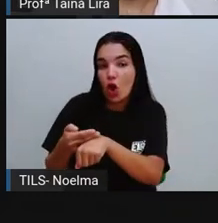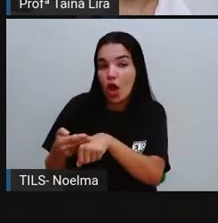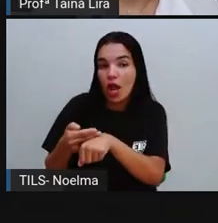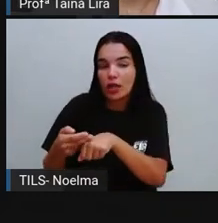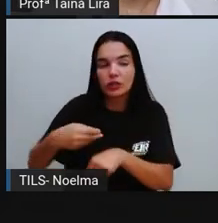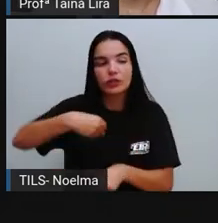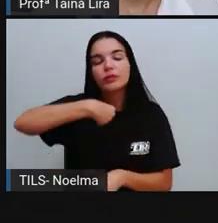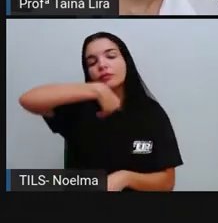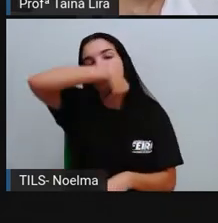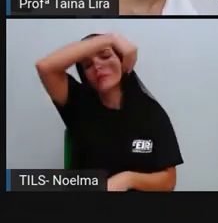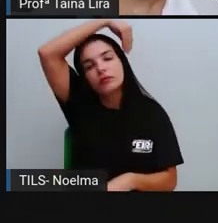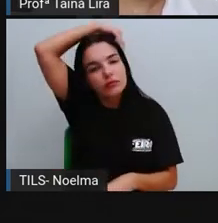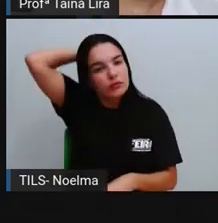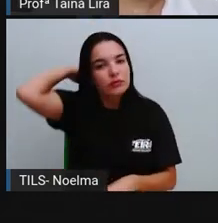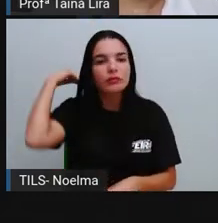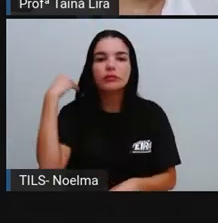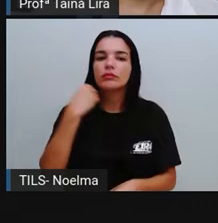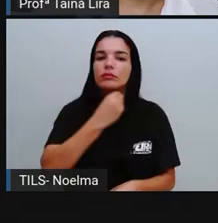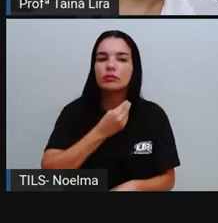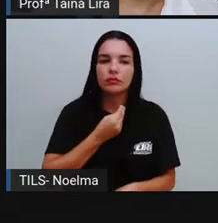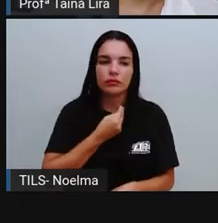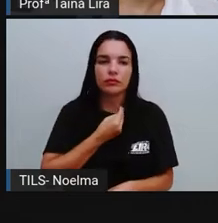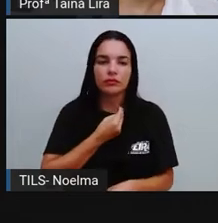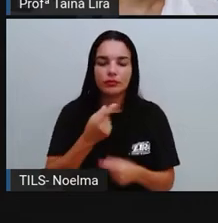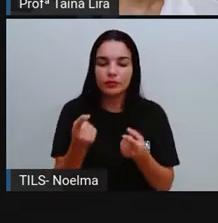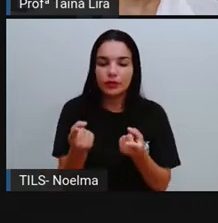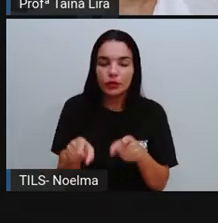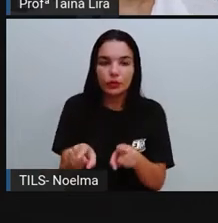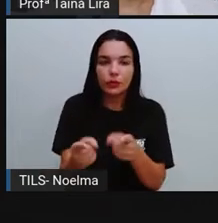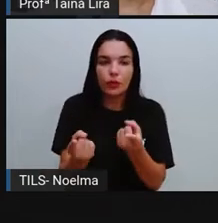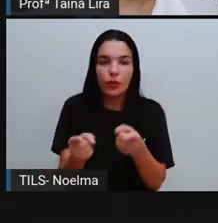Cachecol, Cachecol, Churrasco,